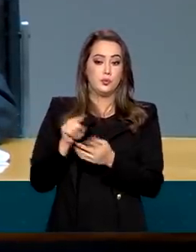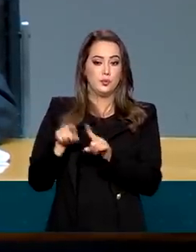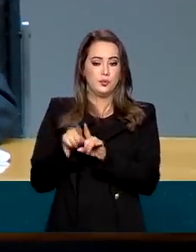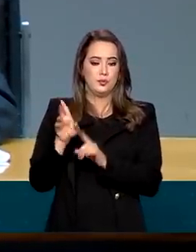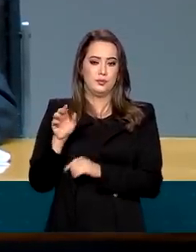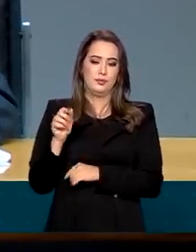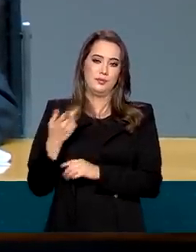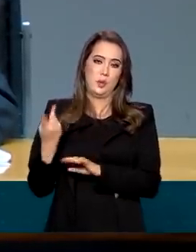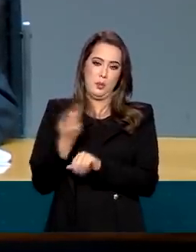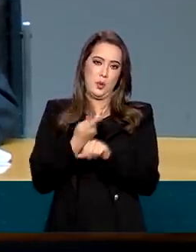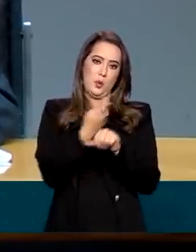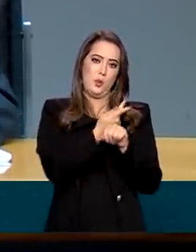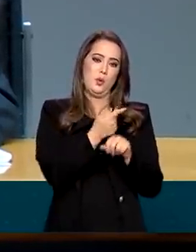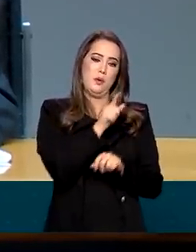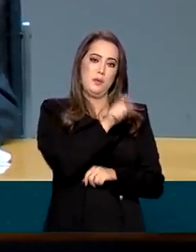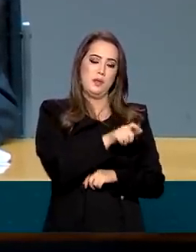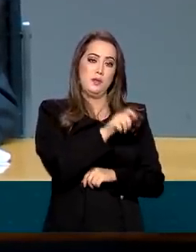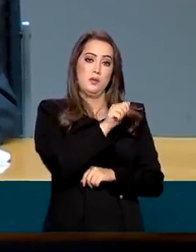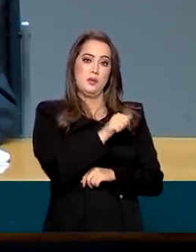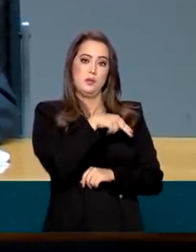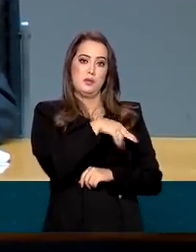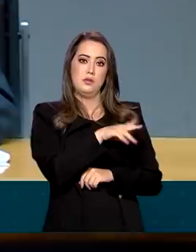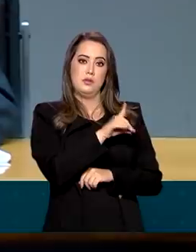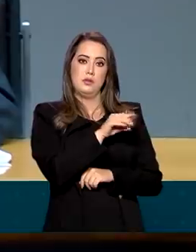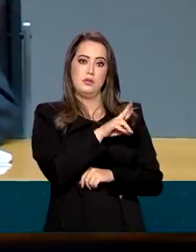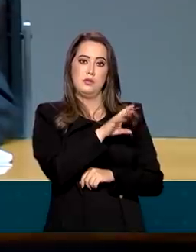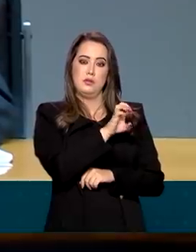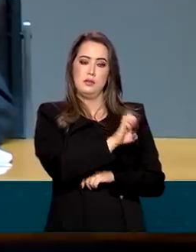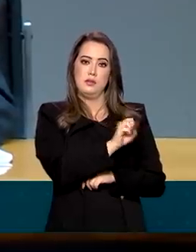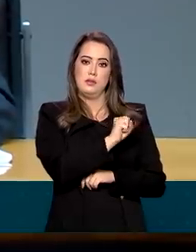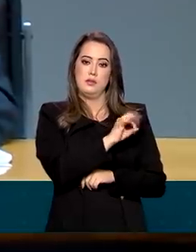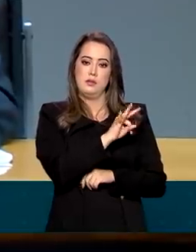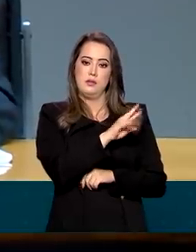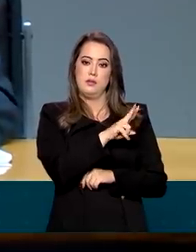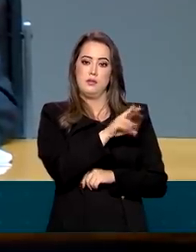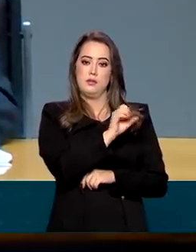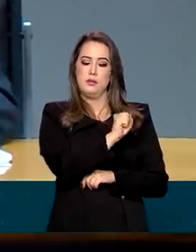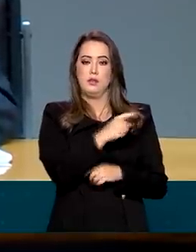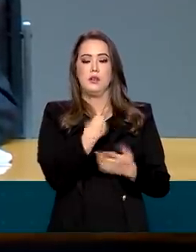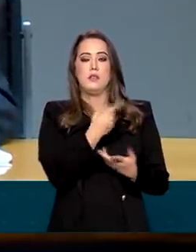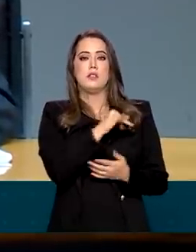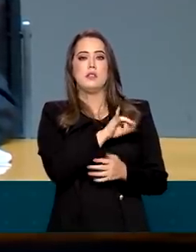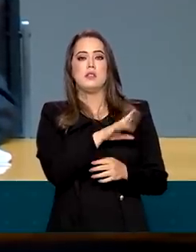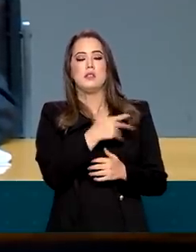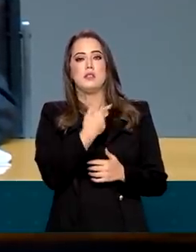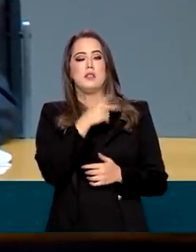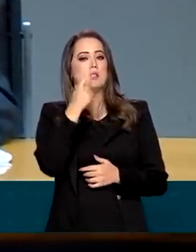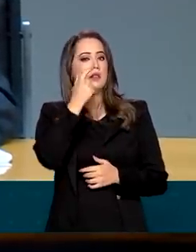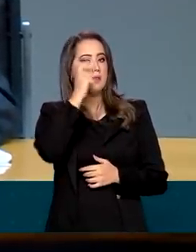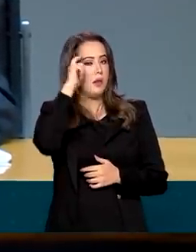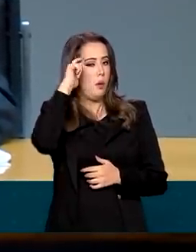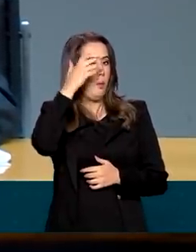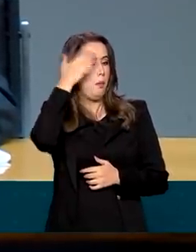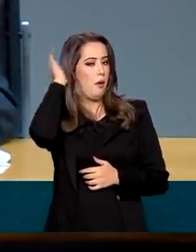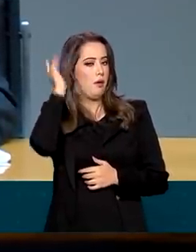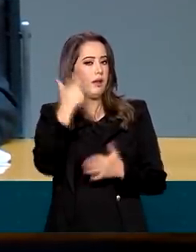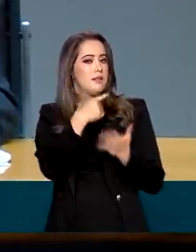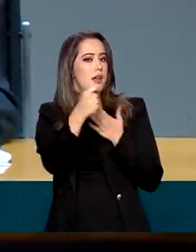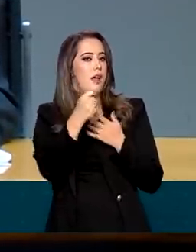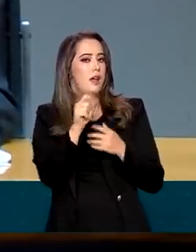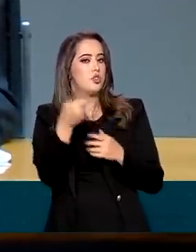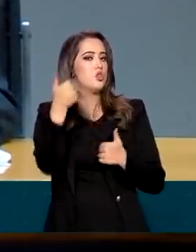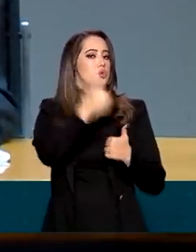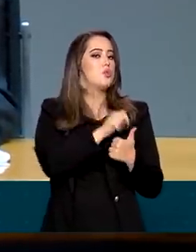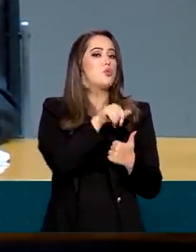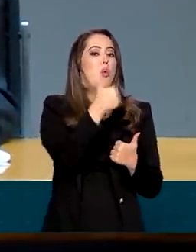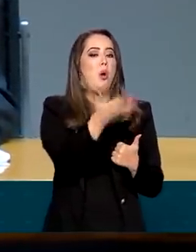André Esteves, do BTG, perguntando assim, se o Paulo Guedes sair, quem é que a gente pode botar lá? Dá para emprestar o Mansueto? Então, as coisas